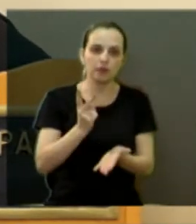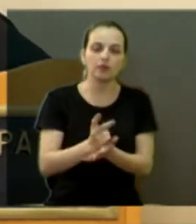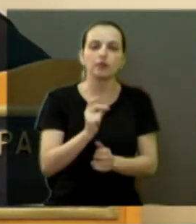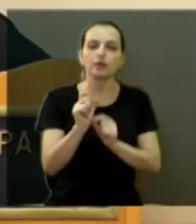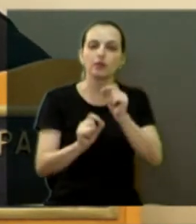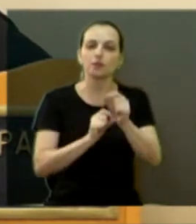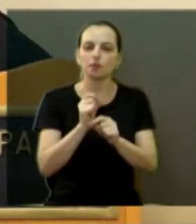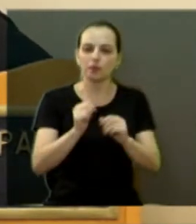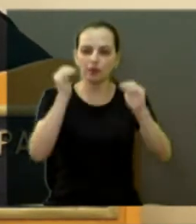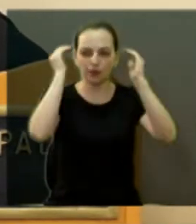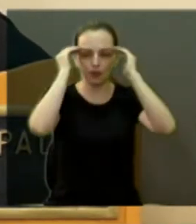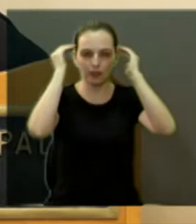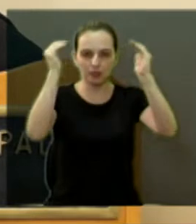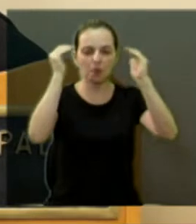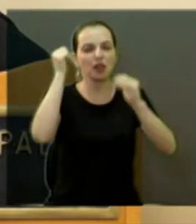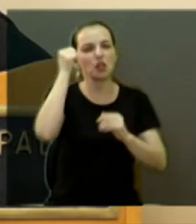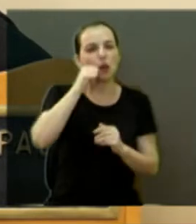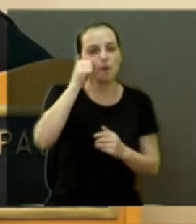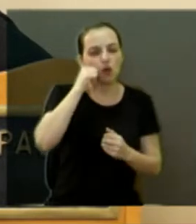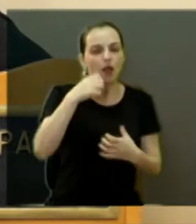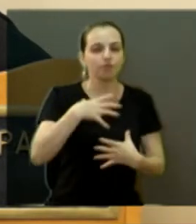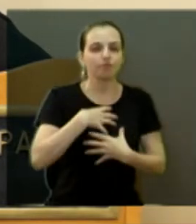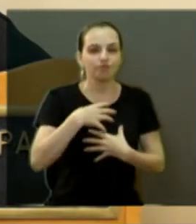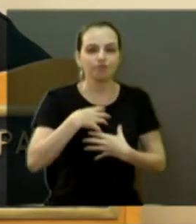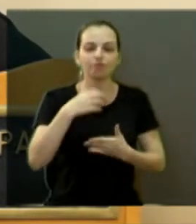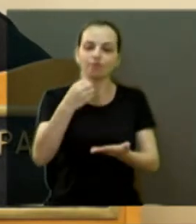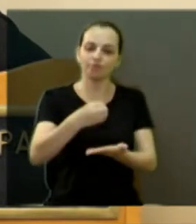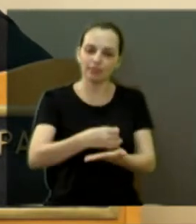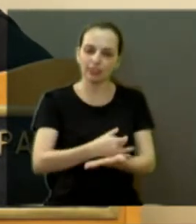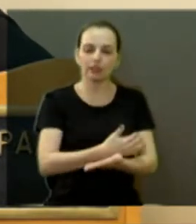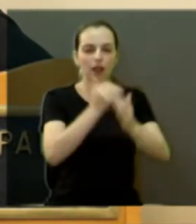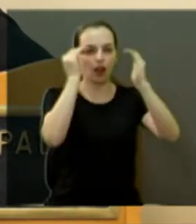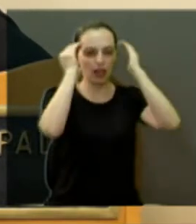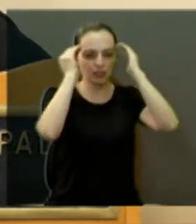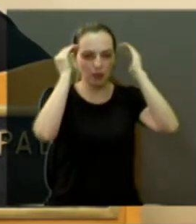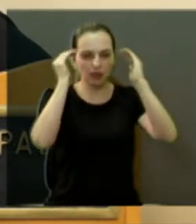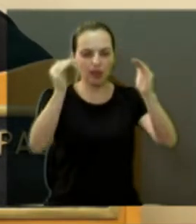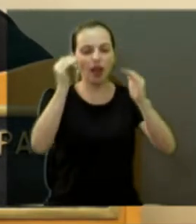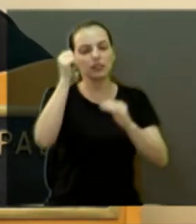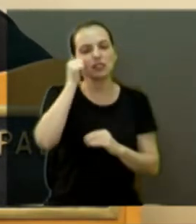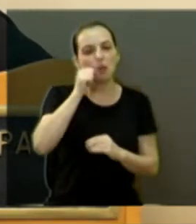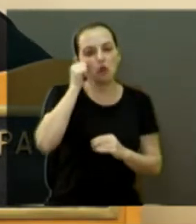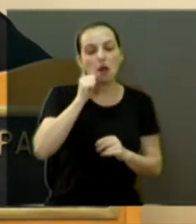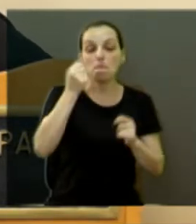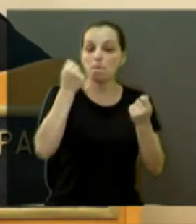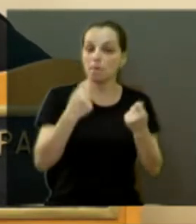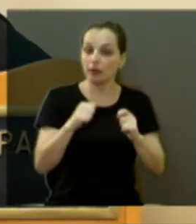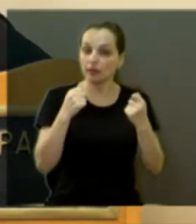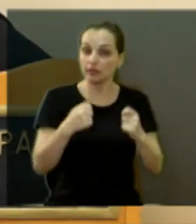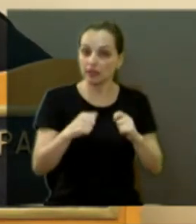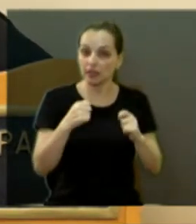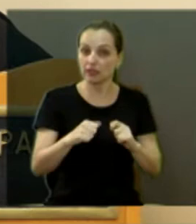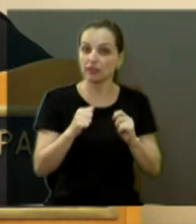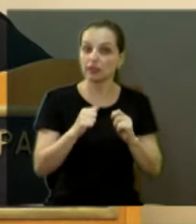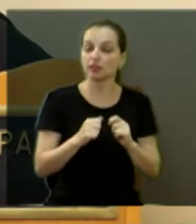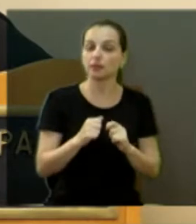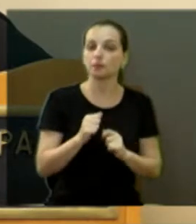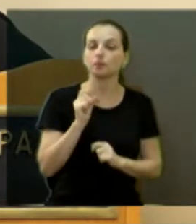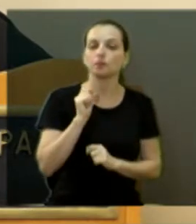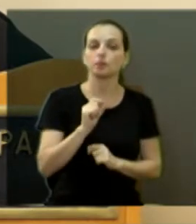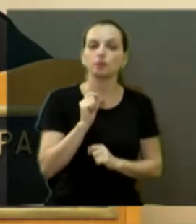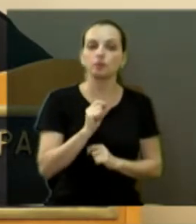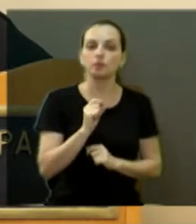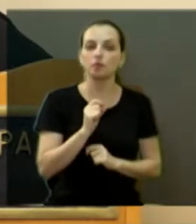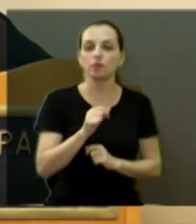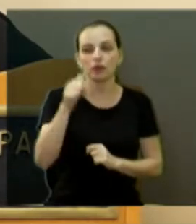respeito que eu falo, mulher tem de ser civilizada, mulher tem de ser respeitada, que nem o vereador Enegrini falou aqui,